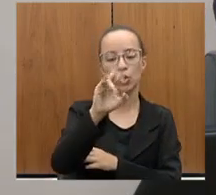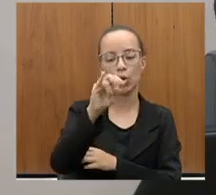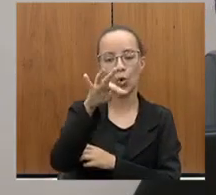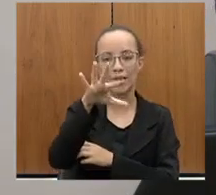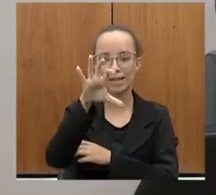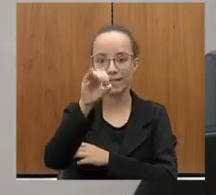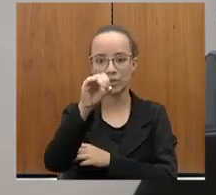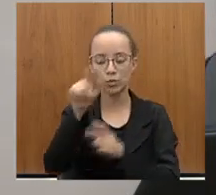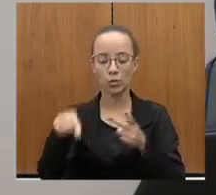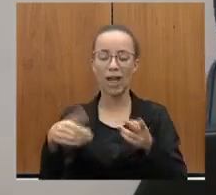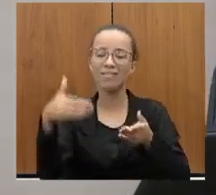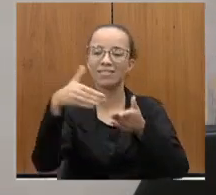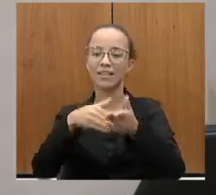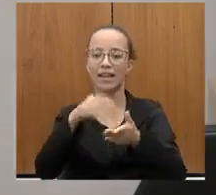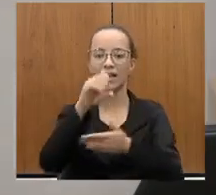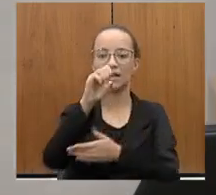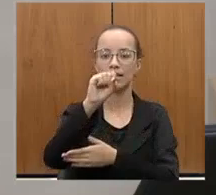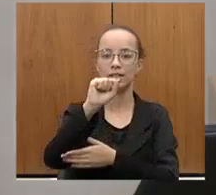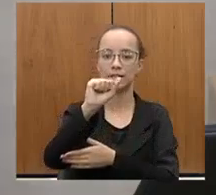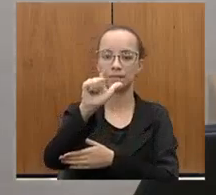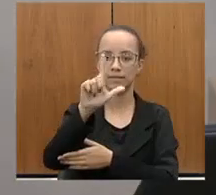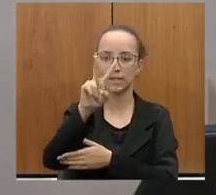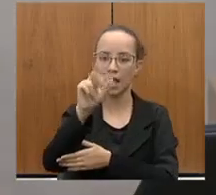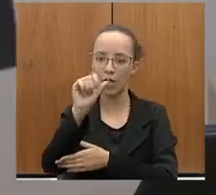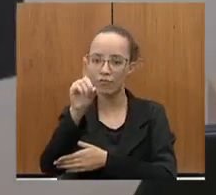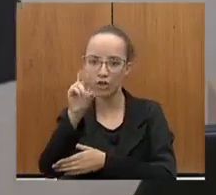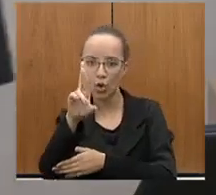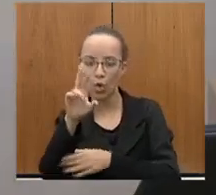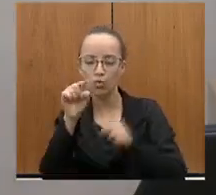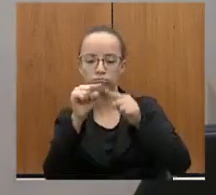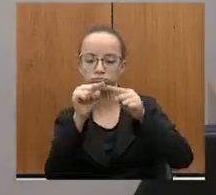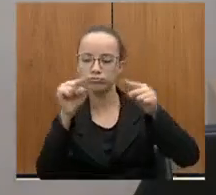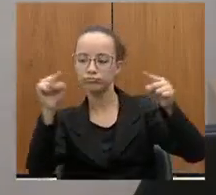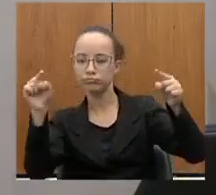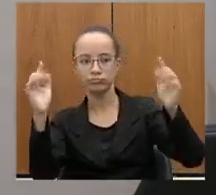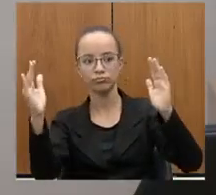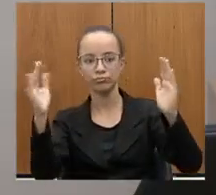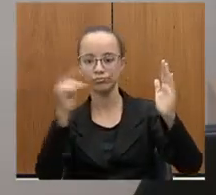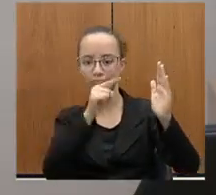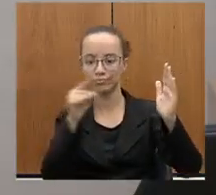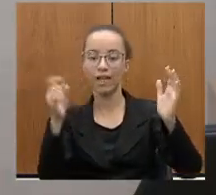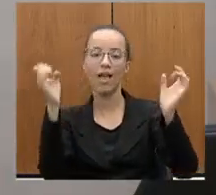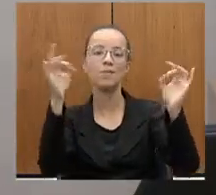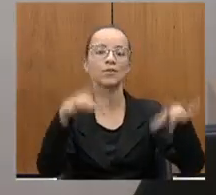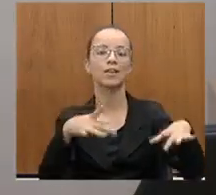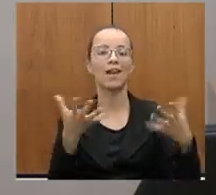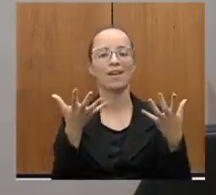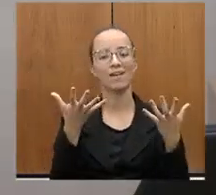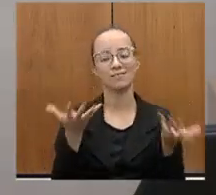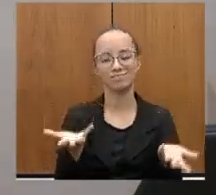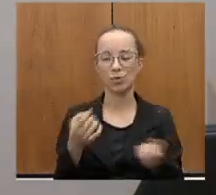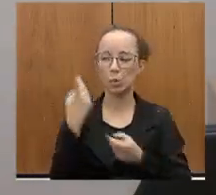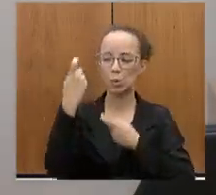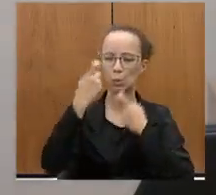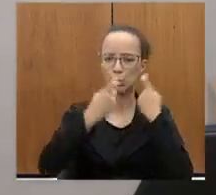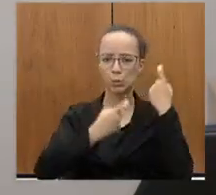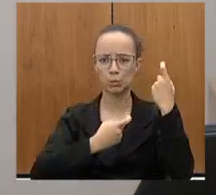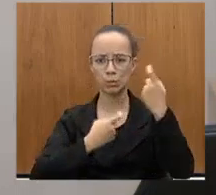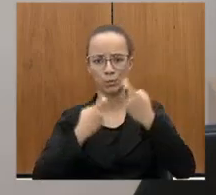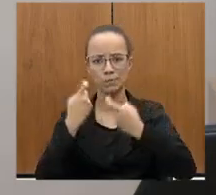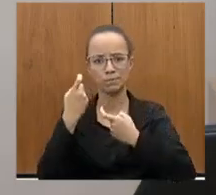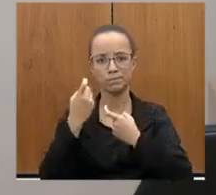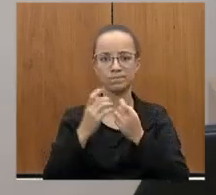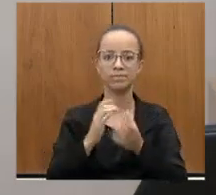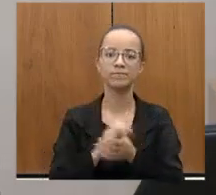passando por Montes Claros, Espinosa. Então, essa é uma preocupação muito grande. A VLI